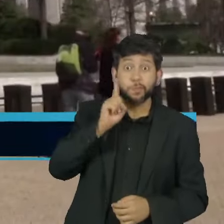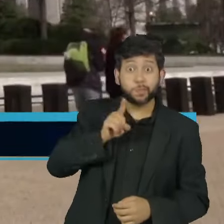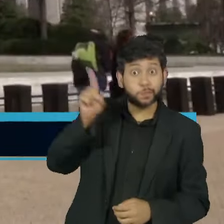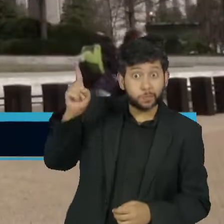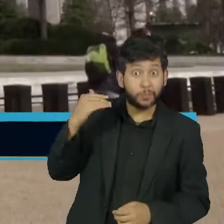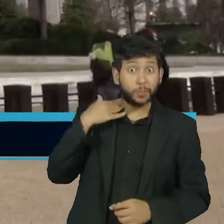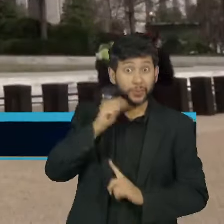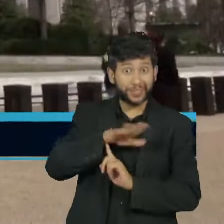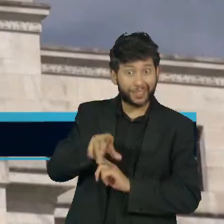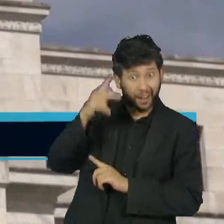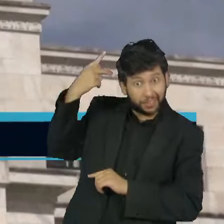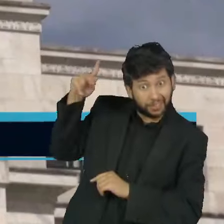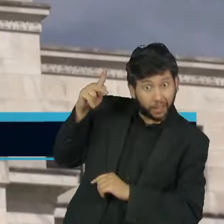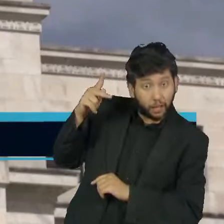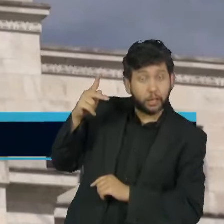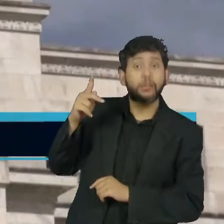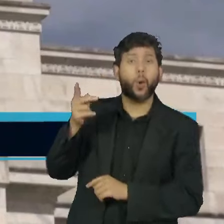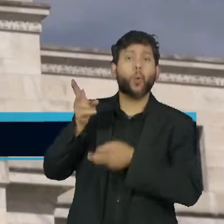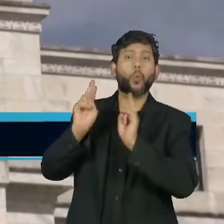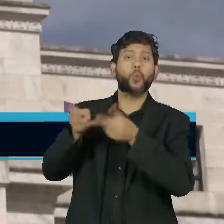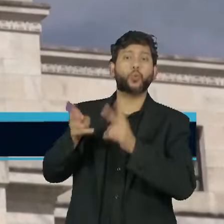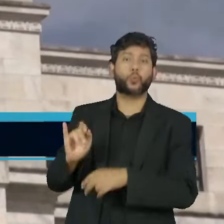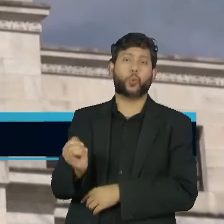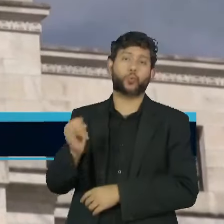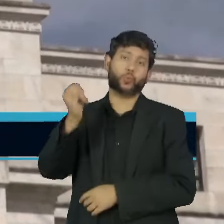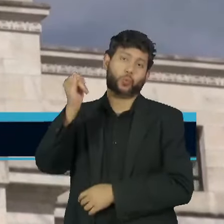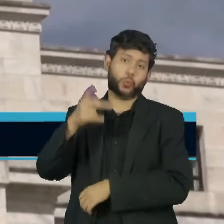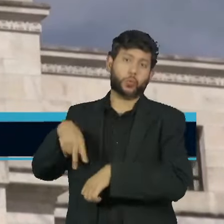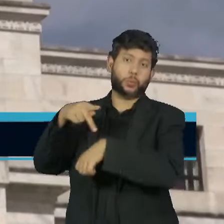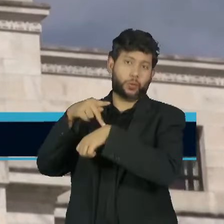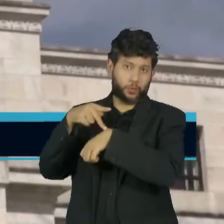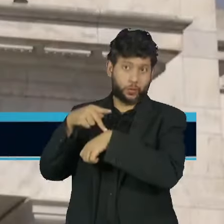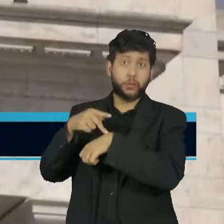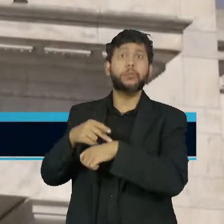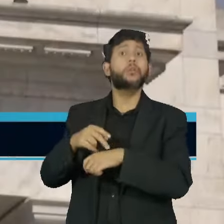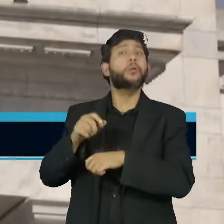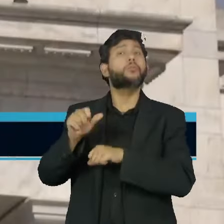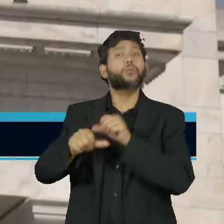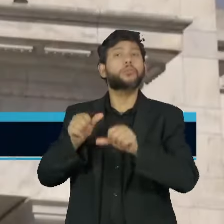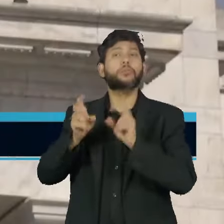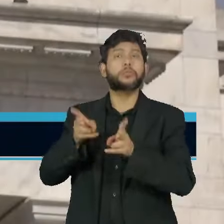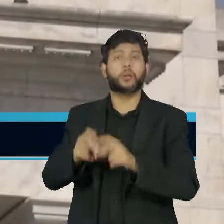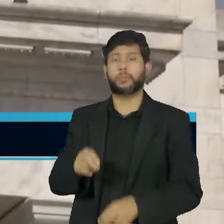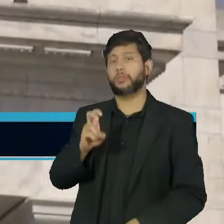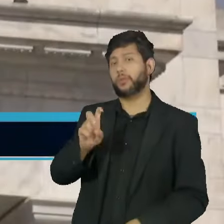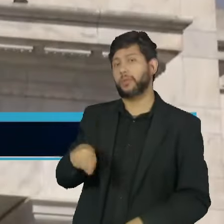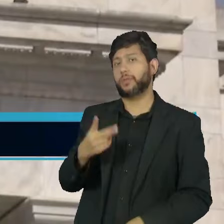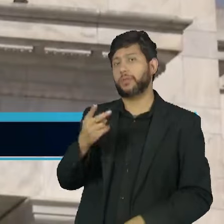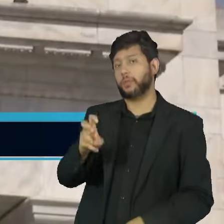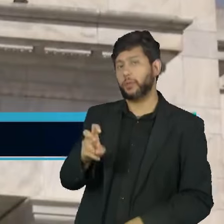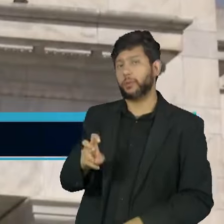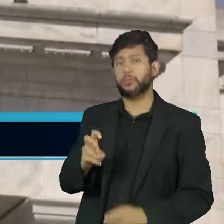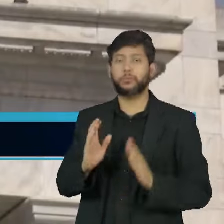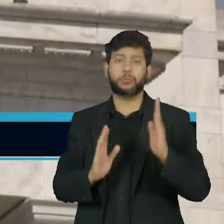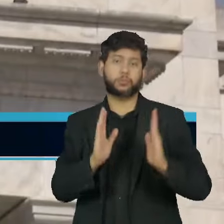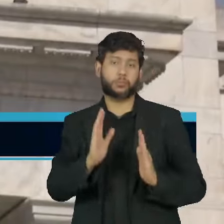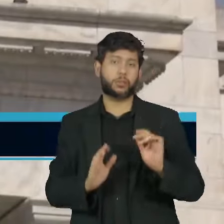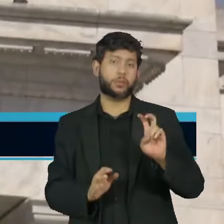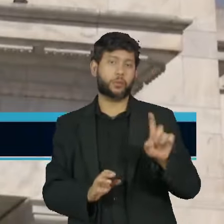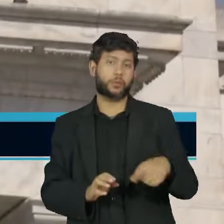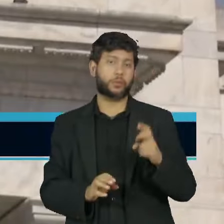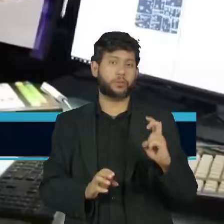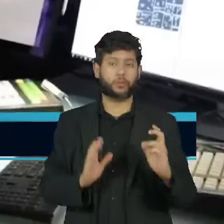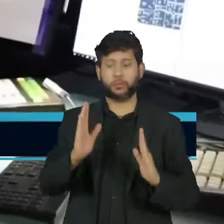o Banco Central americano decidiu manter os juros do país inalterados na faixa de 5,25% a 5